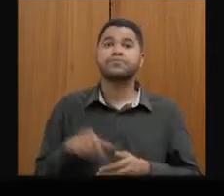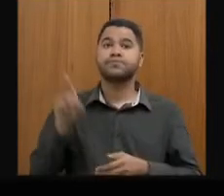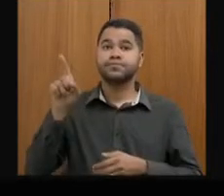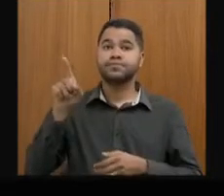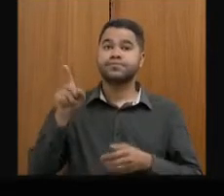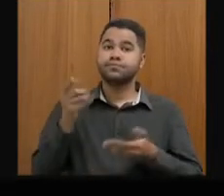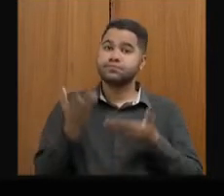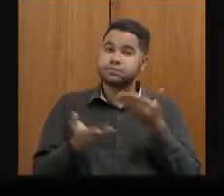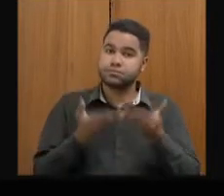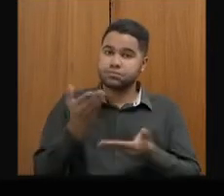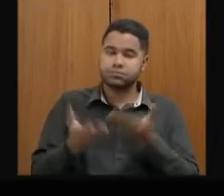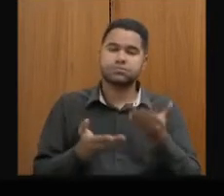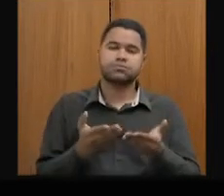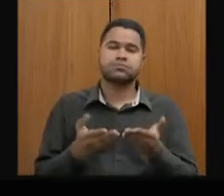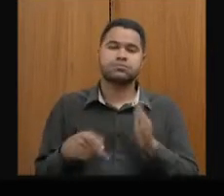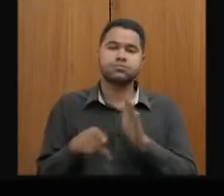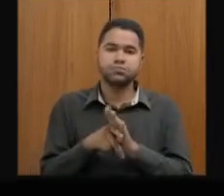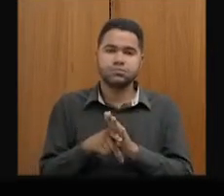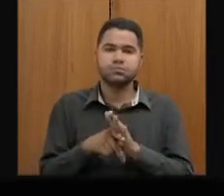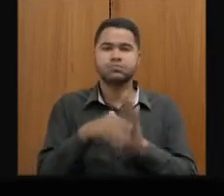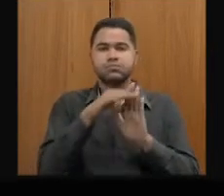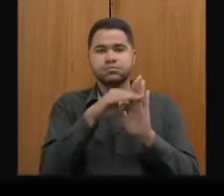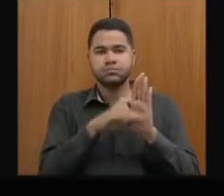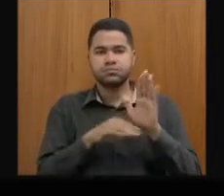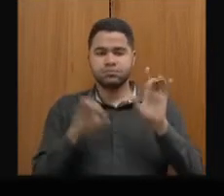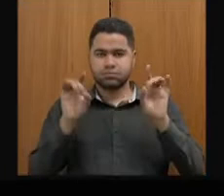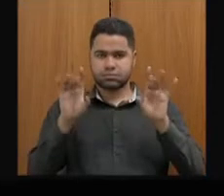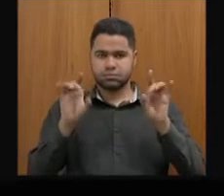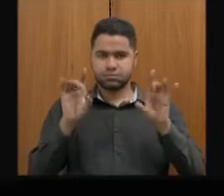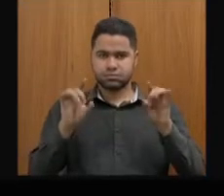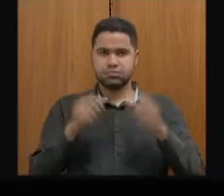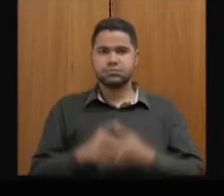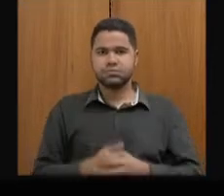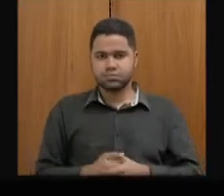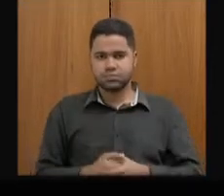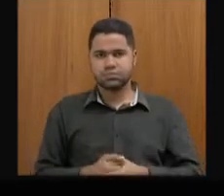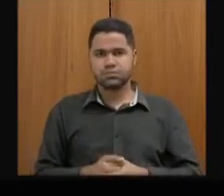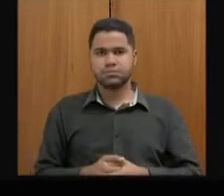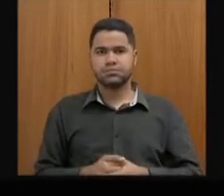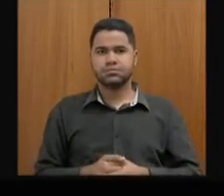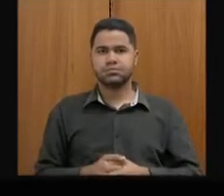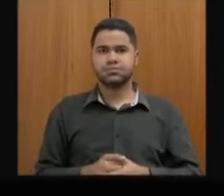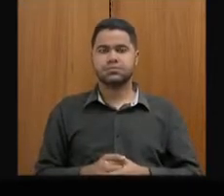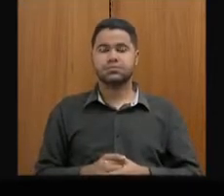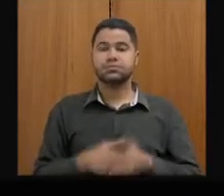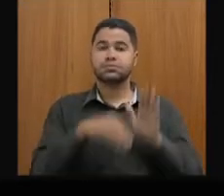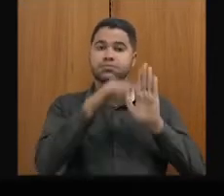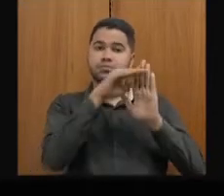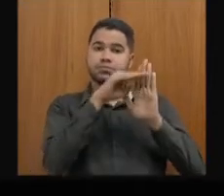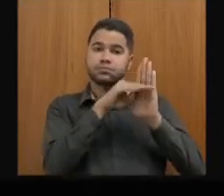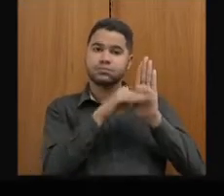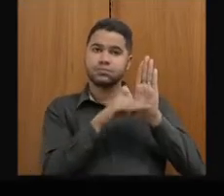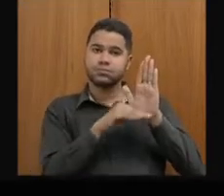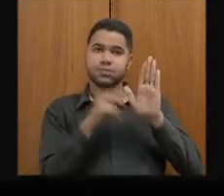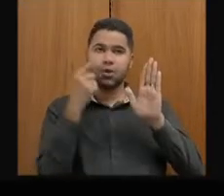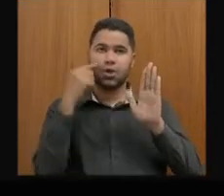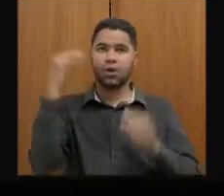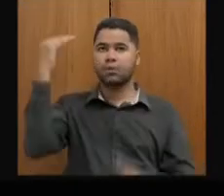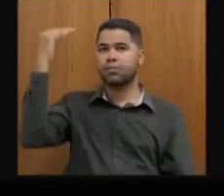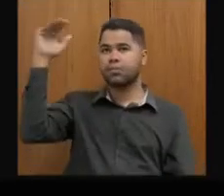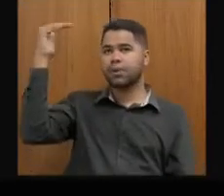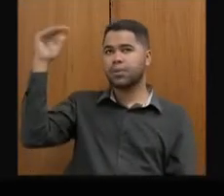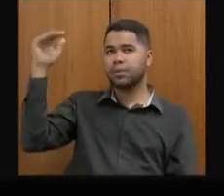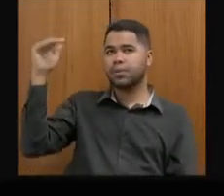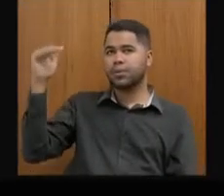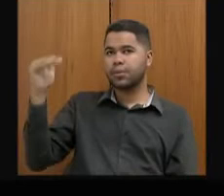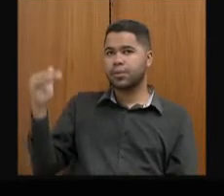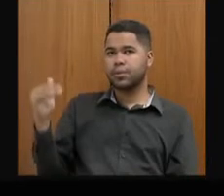tratamentos, a concessão automatizada de regime especial, os regimes colocados, corredores de importação, calçados, e